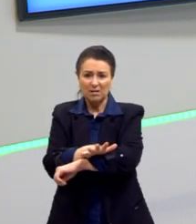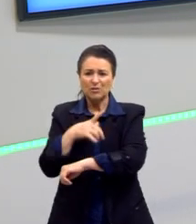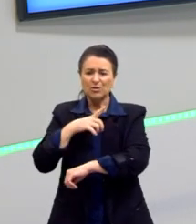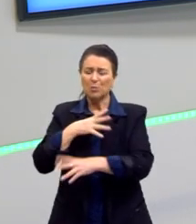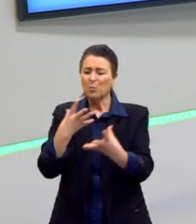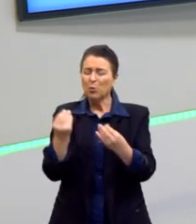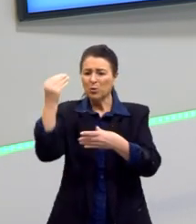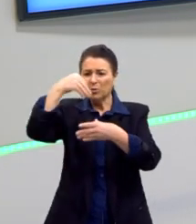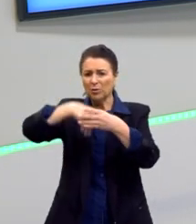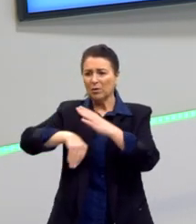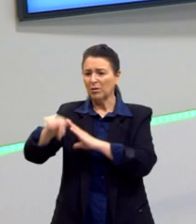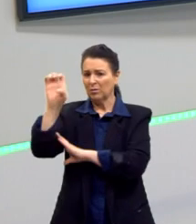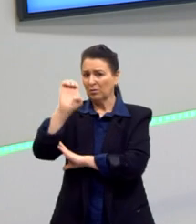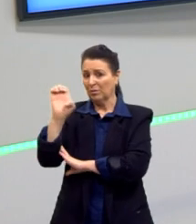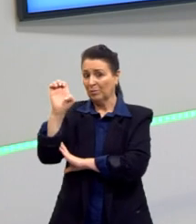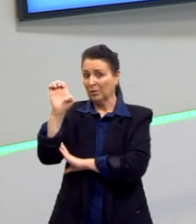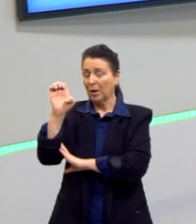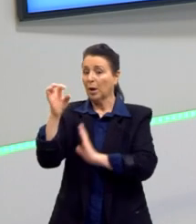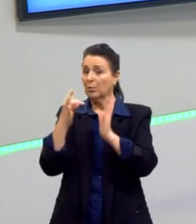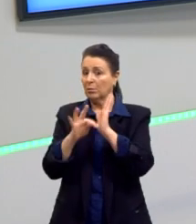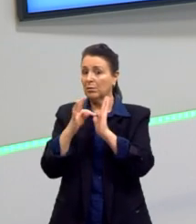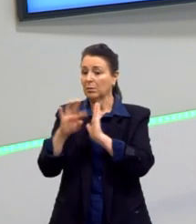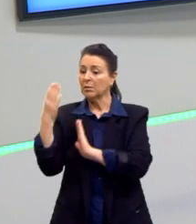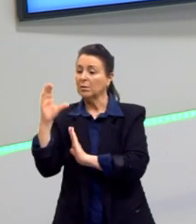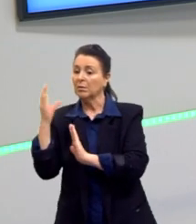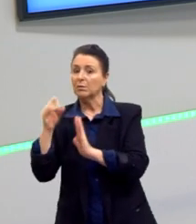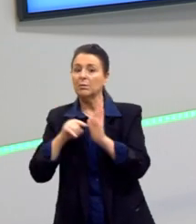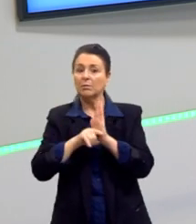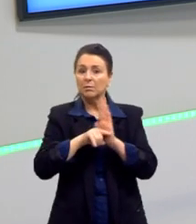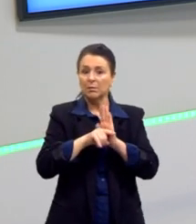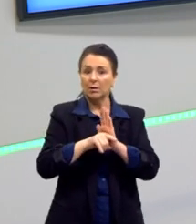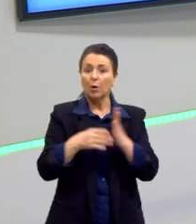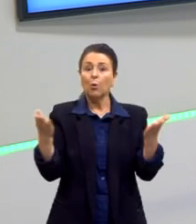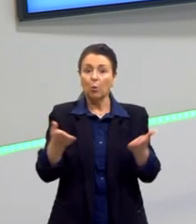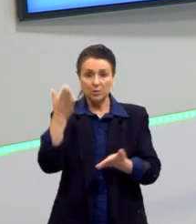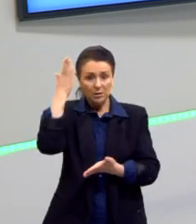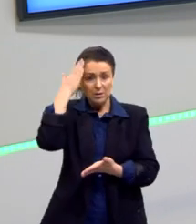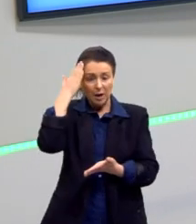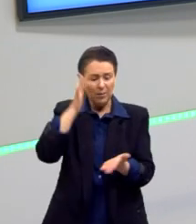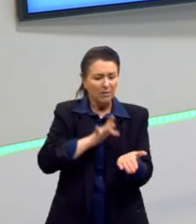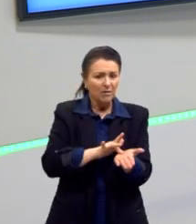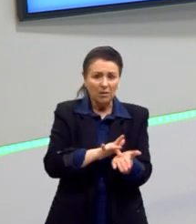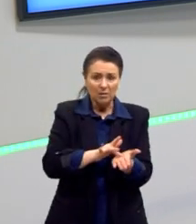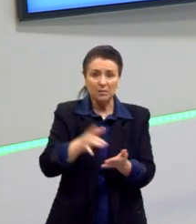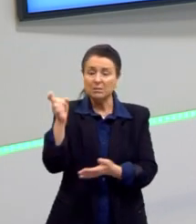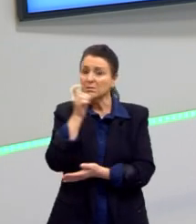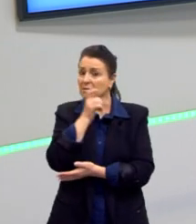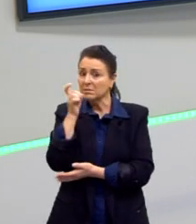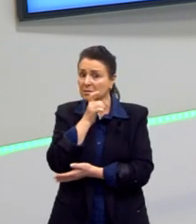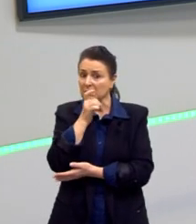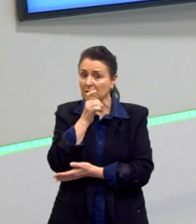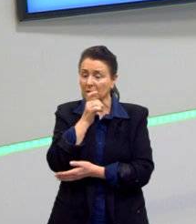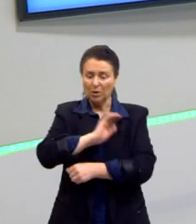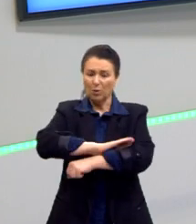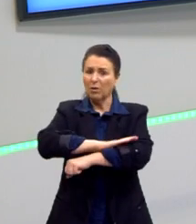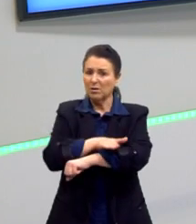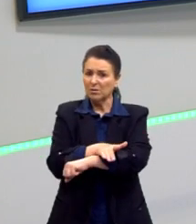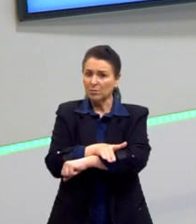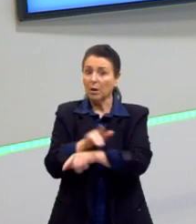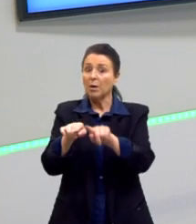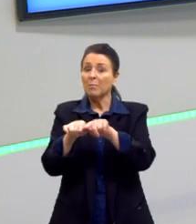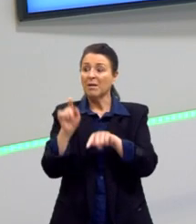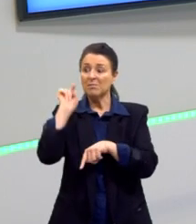científicas na época, né. Hoje em dia a gente já sabe que elas são falsas, que elas são mentirosas, mas elas eram aceitas como